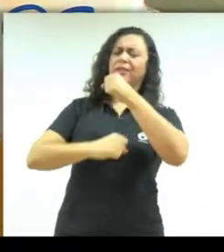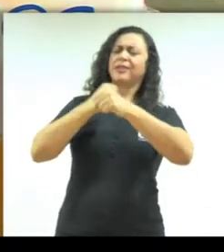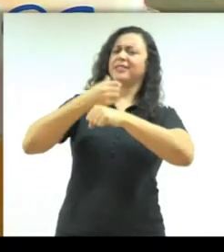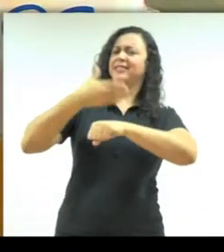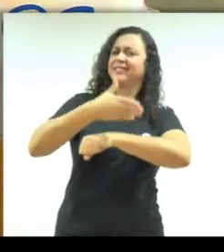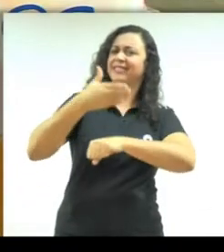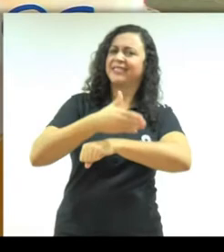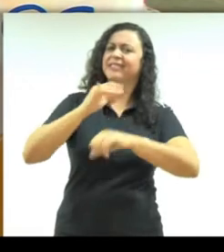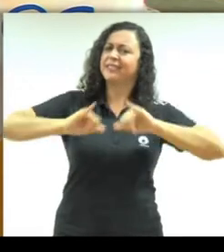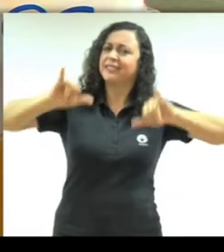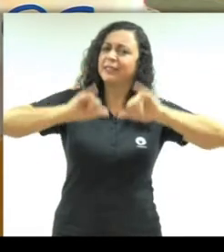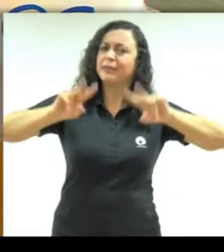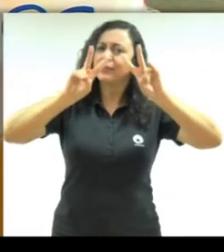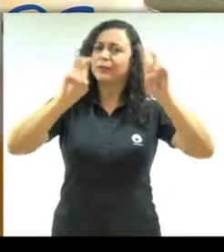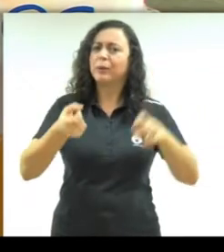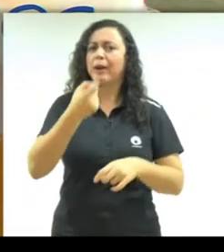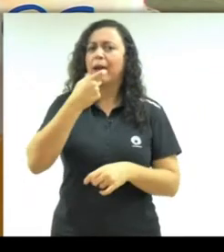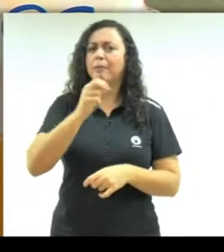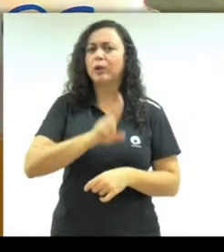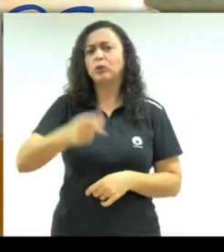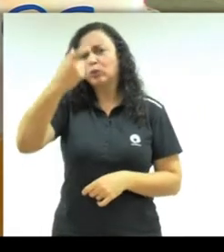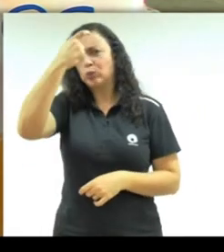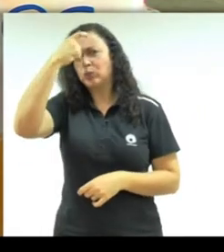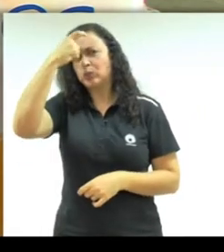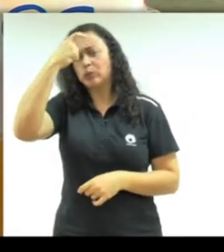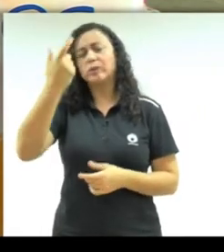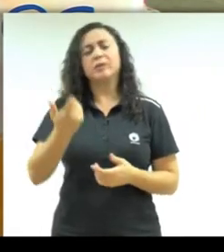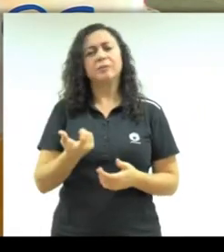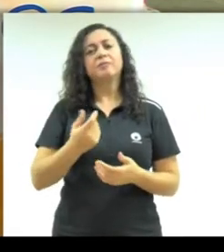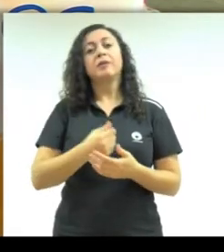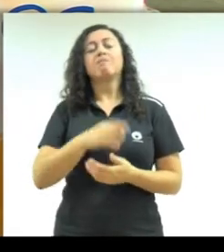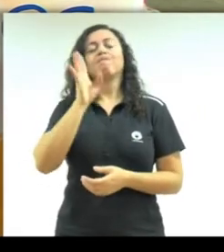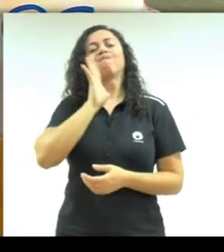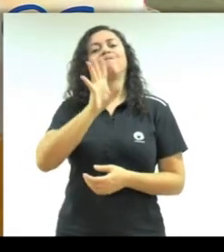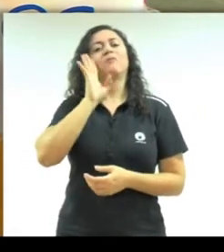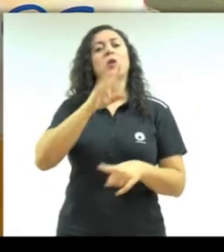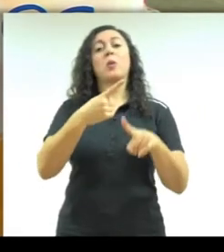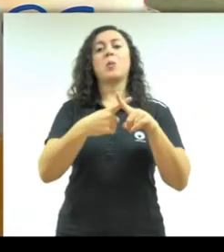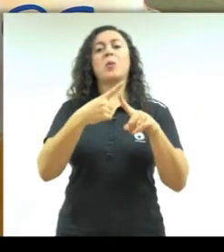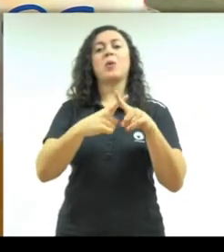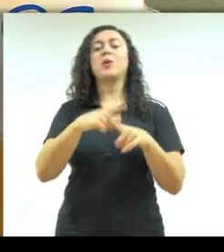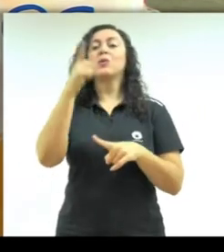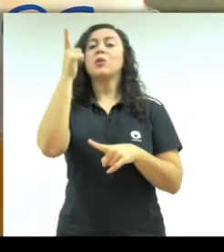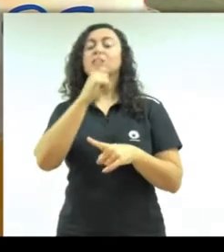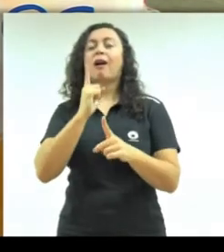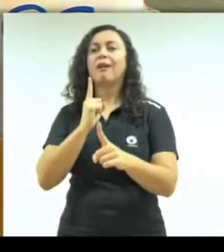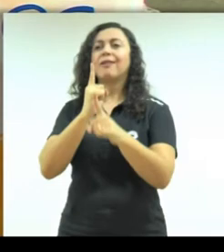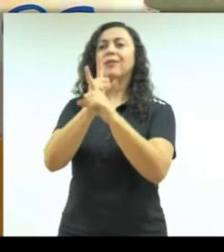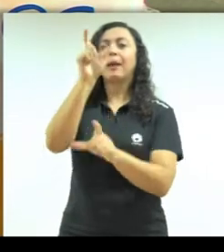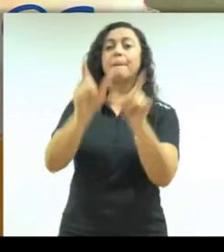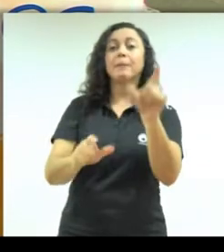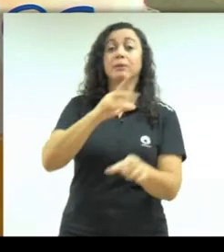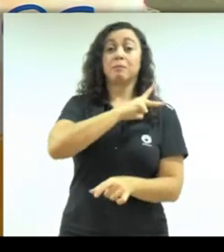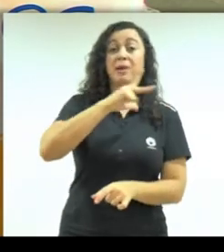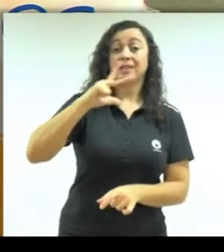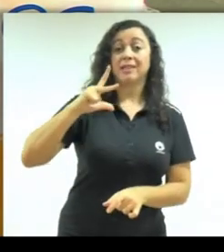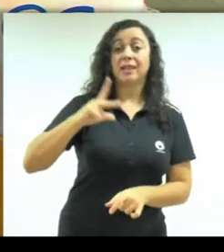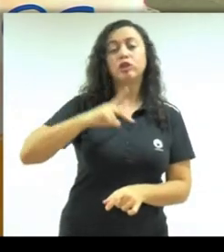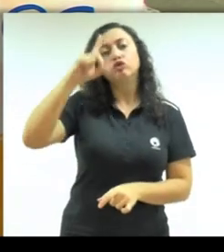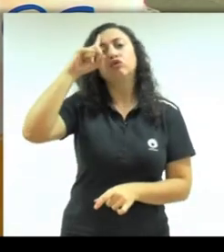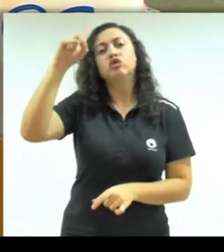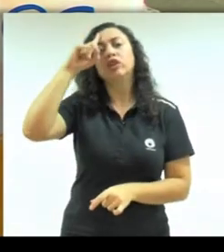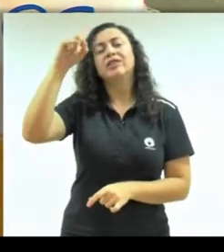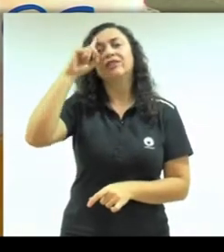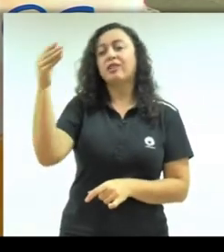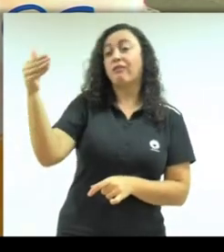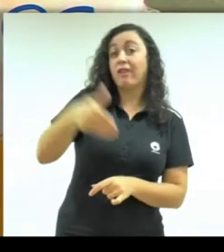campanha de uso racional de medicamentos aqui no HC. É muito legal porque a gente consegue pegar eles na rotina da